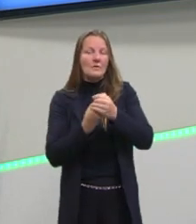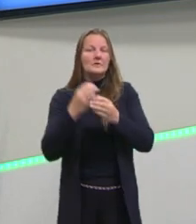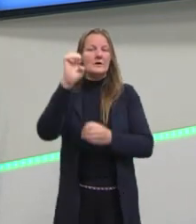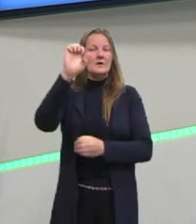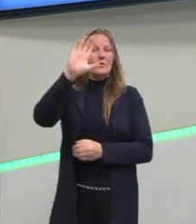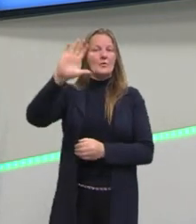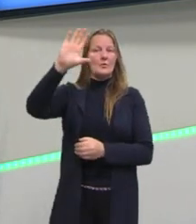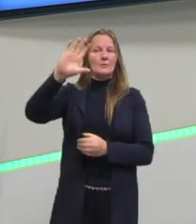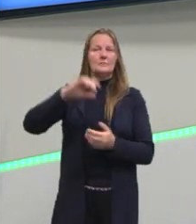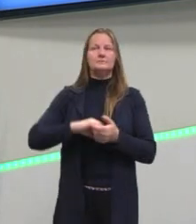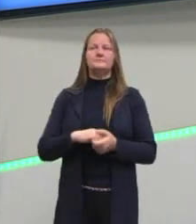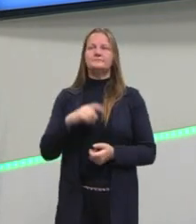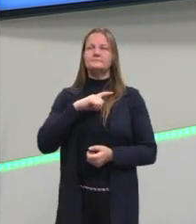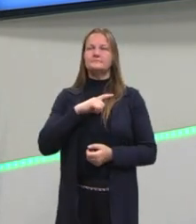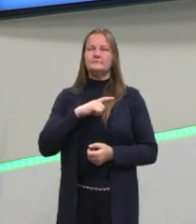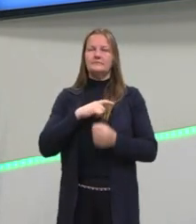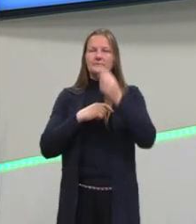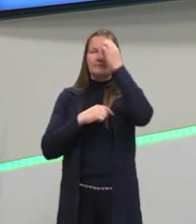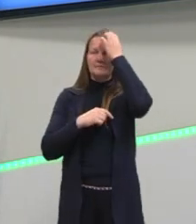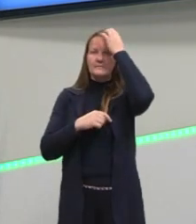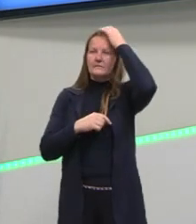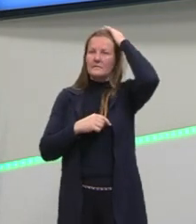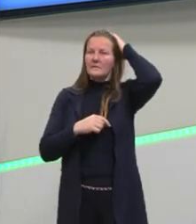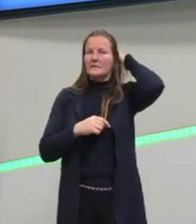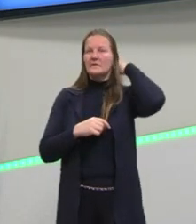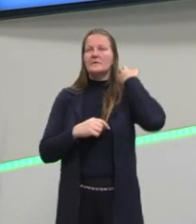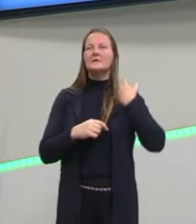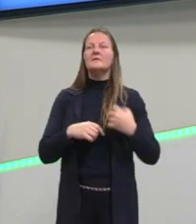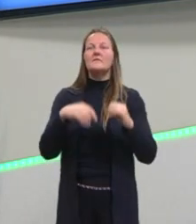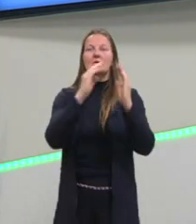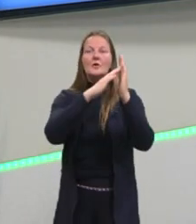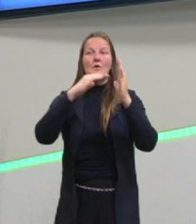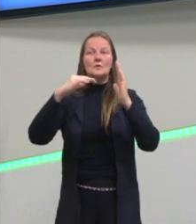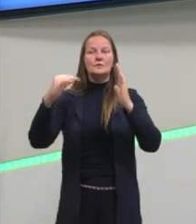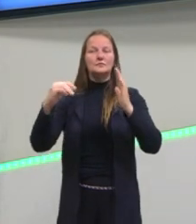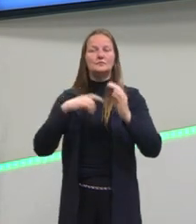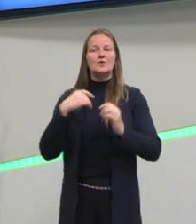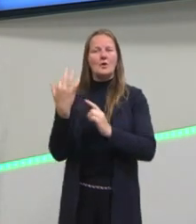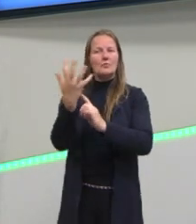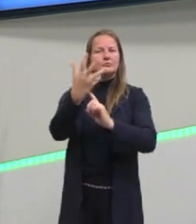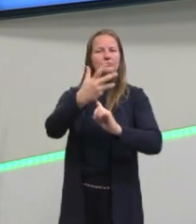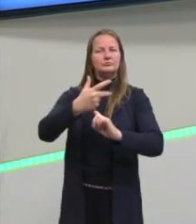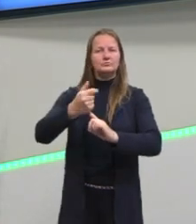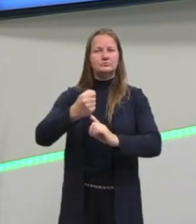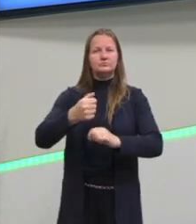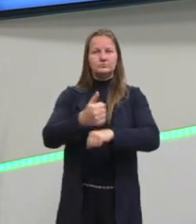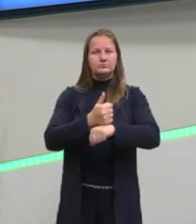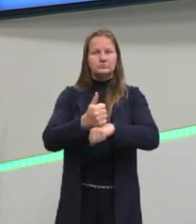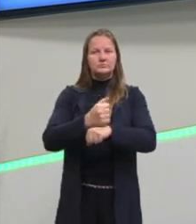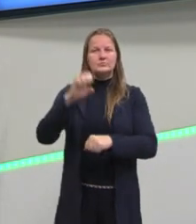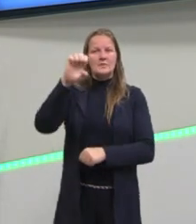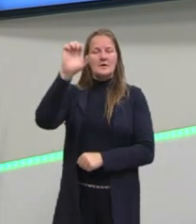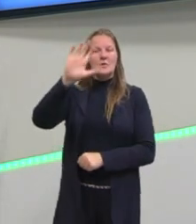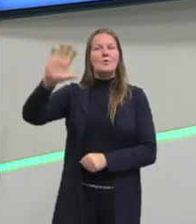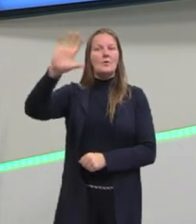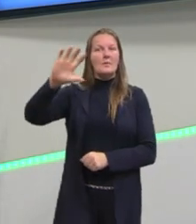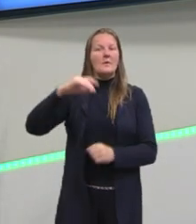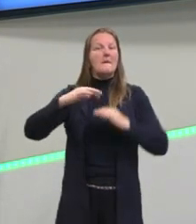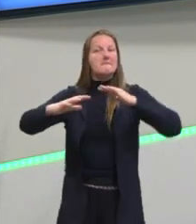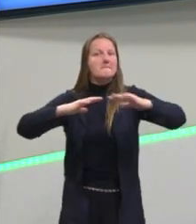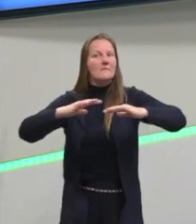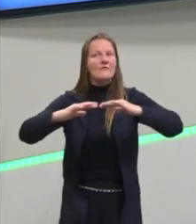dizer, houve um momento em que a estética da arte, por toda a Europa, se